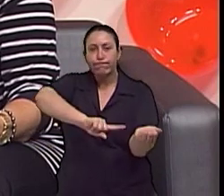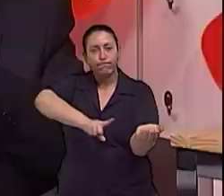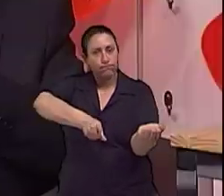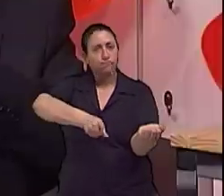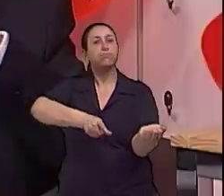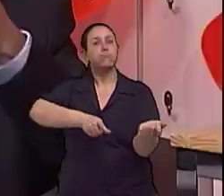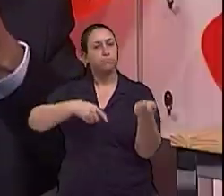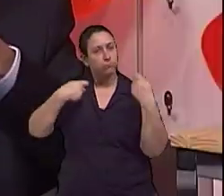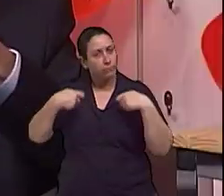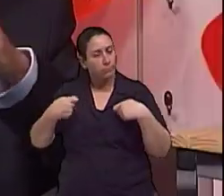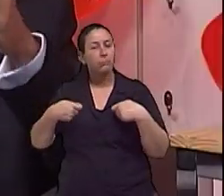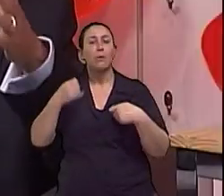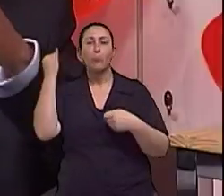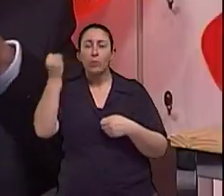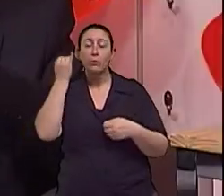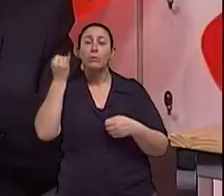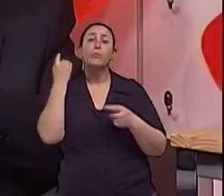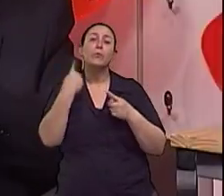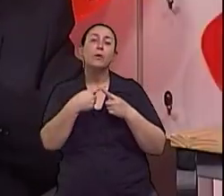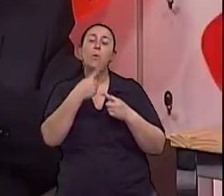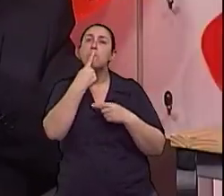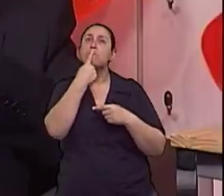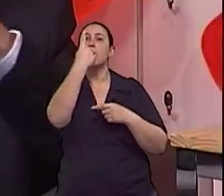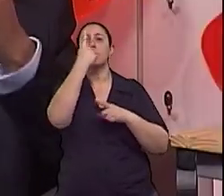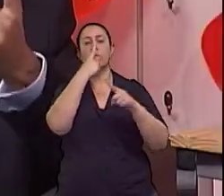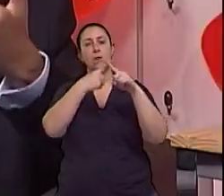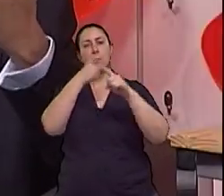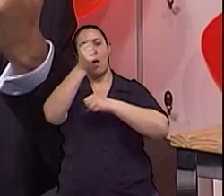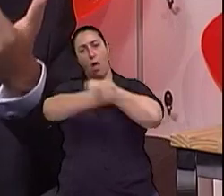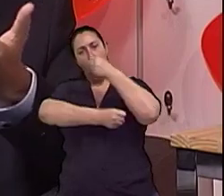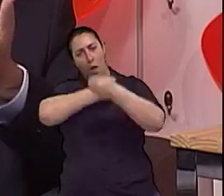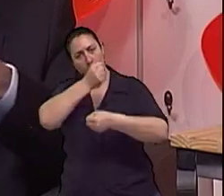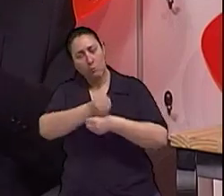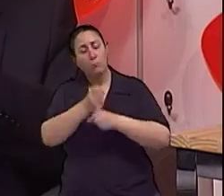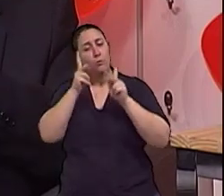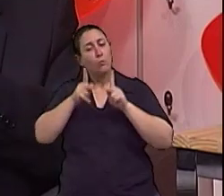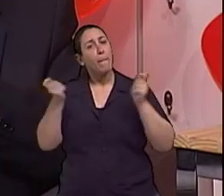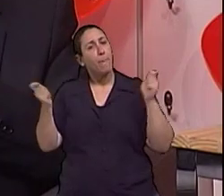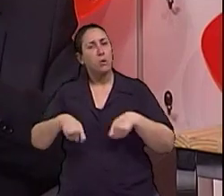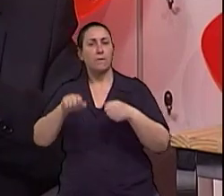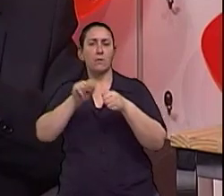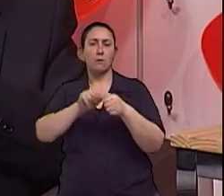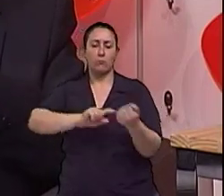ao médico. Mas assim, meçam a pressão uma vez ao ano, ao menos, para ver como é que está.